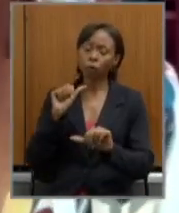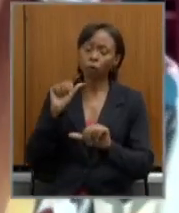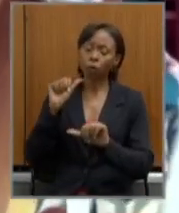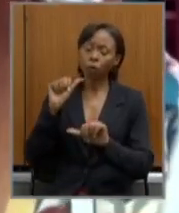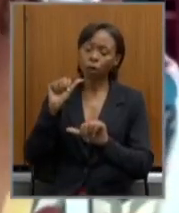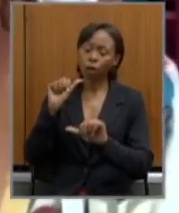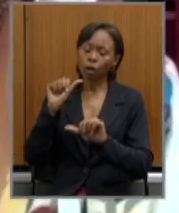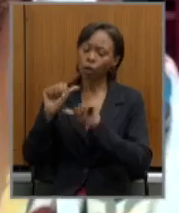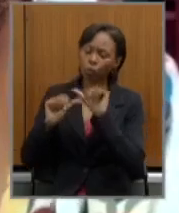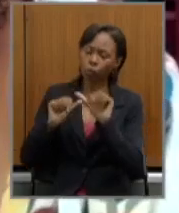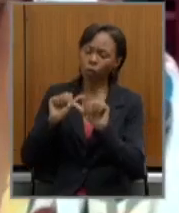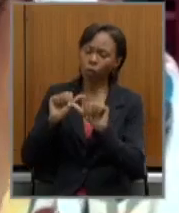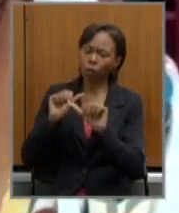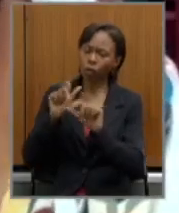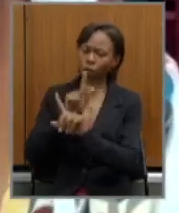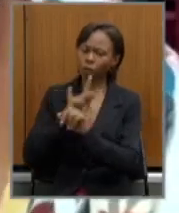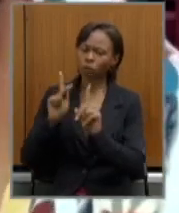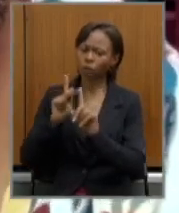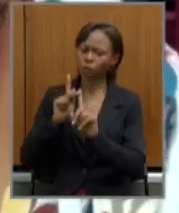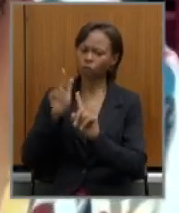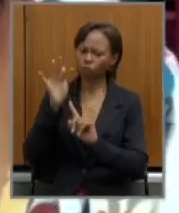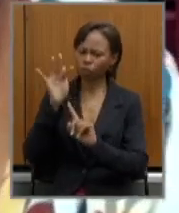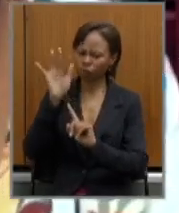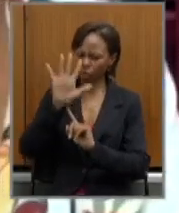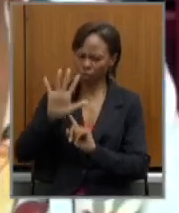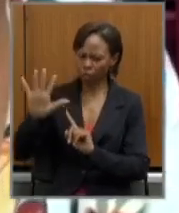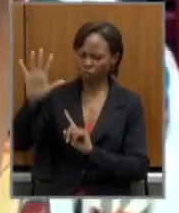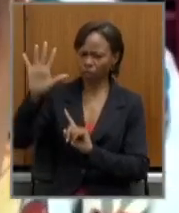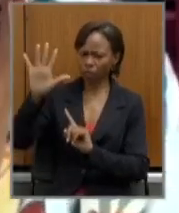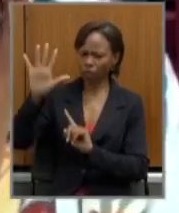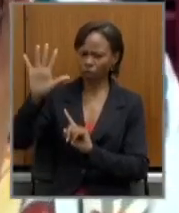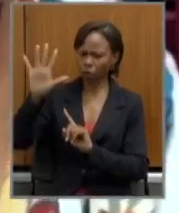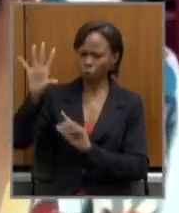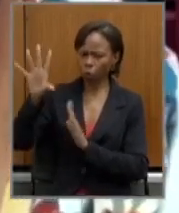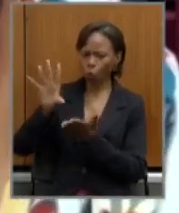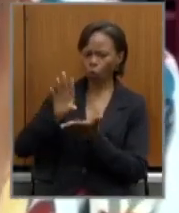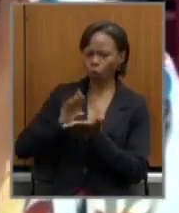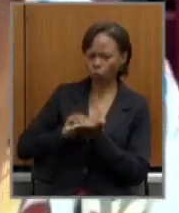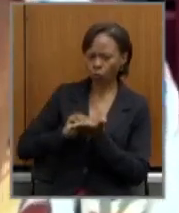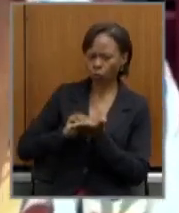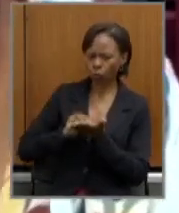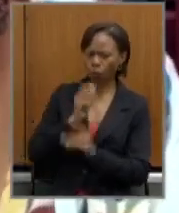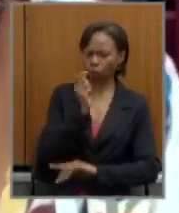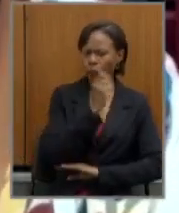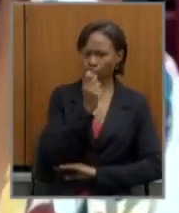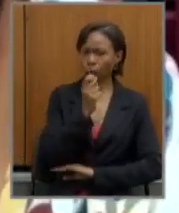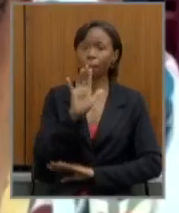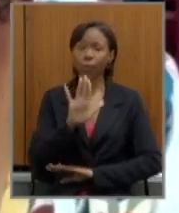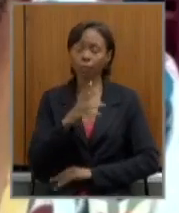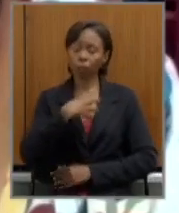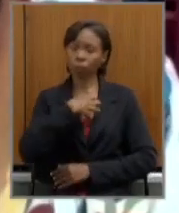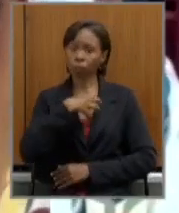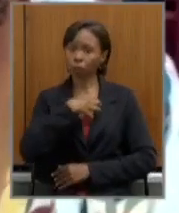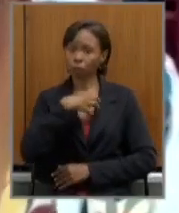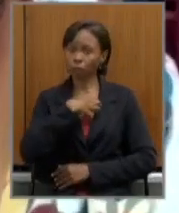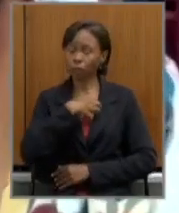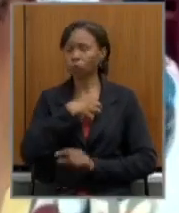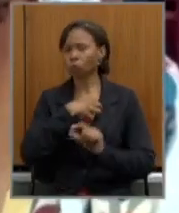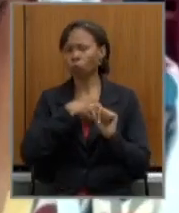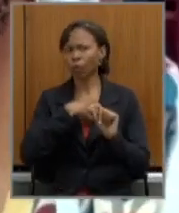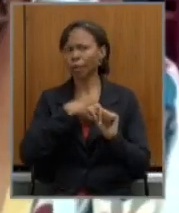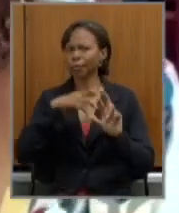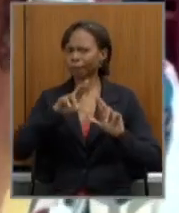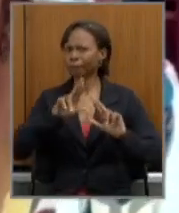para o estado do Rio Grande do Sul e na Bahia o modelo foi o outro foi de estabelecer um processo de negociação